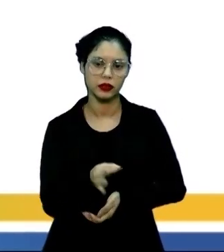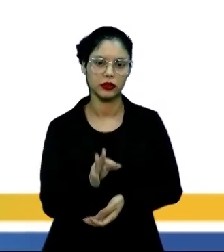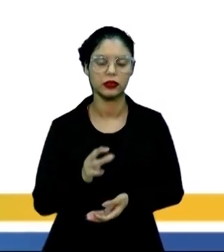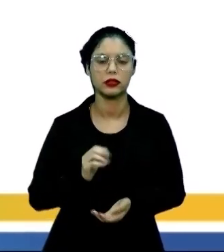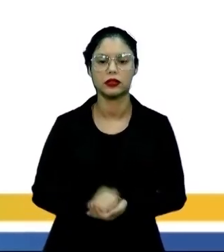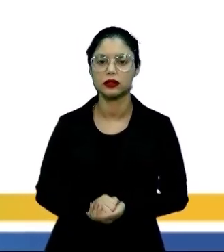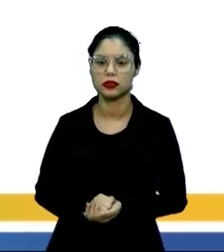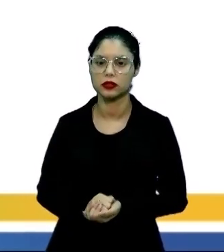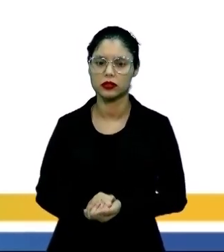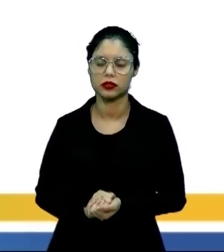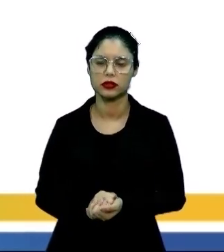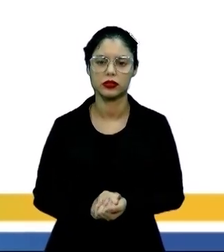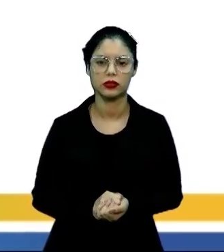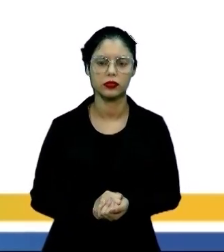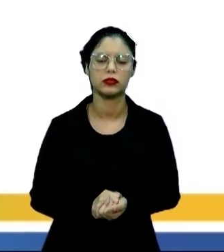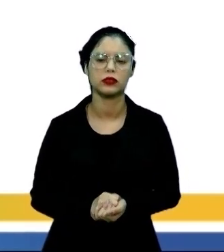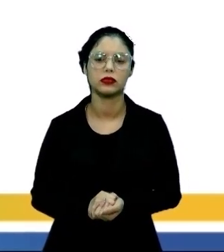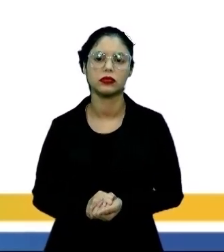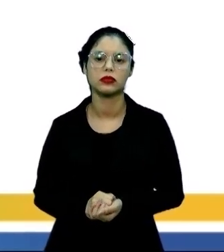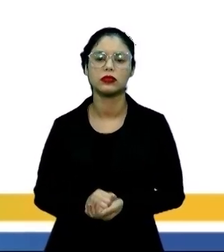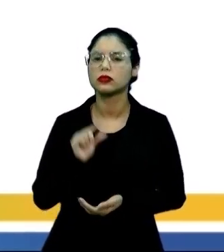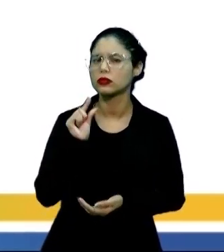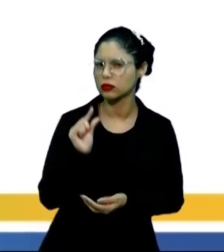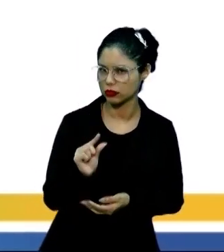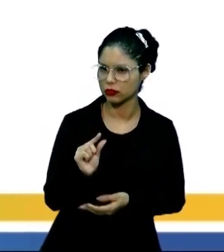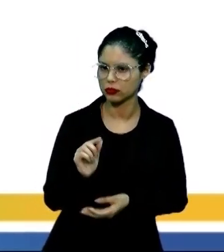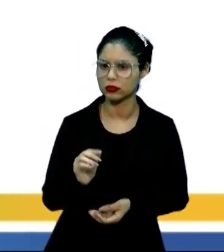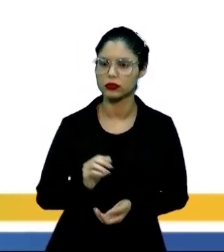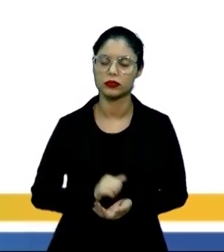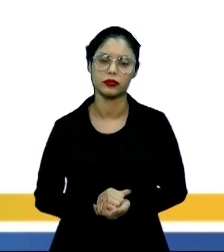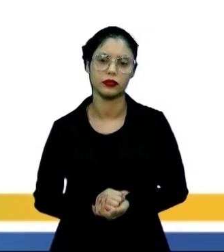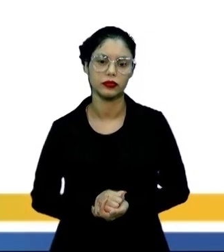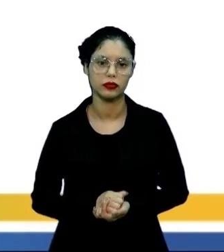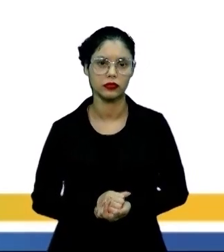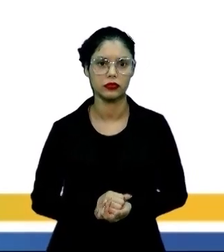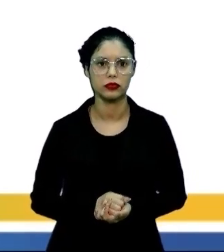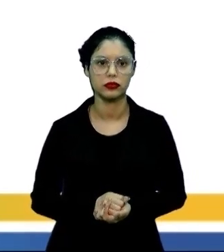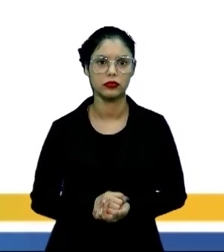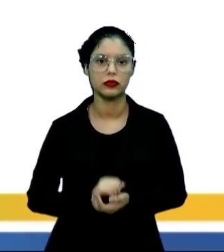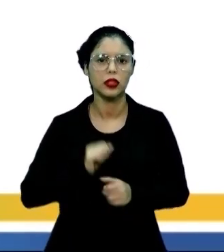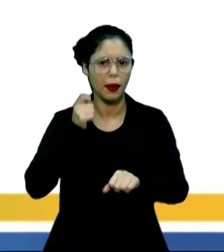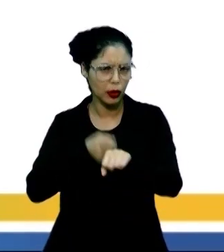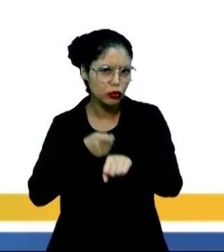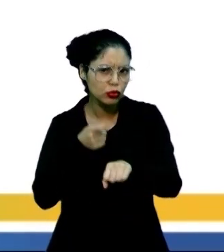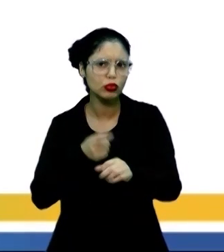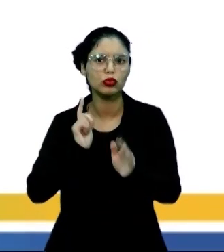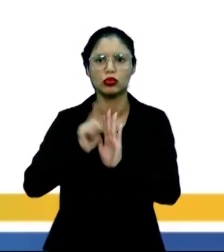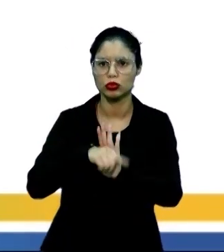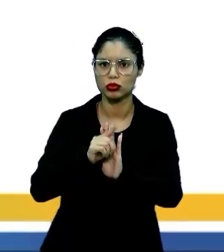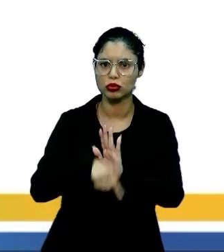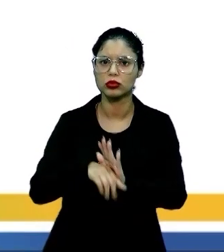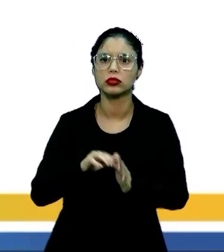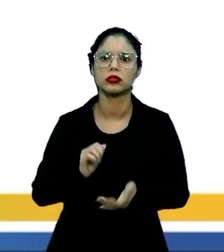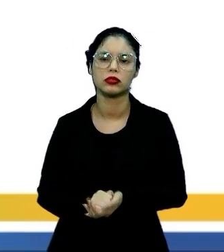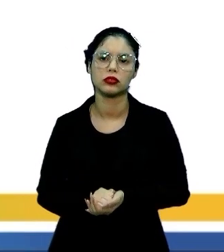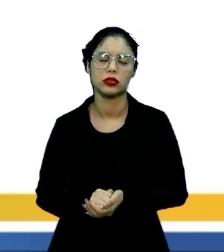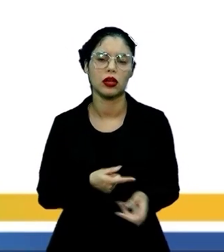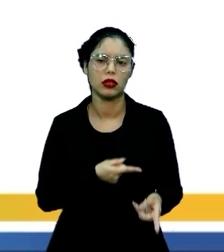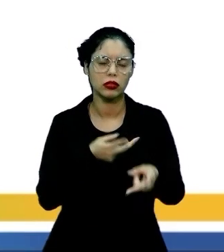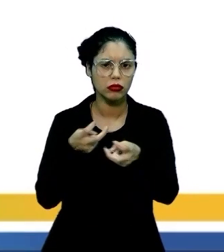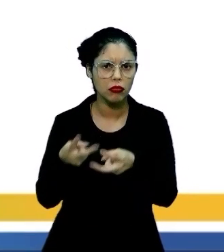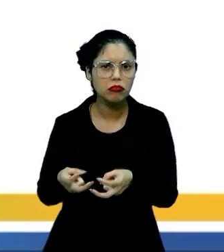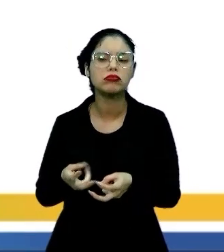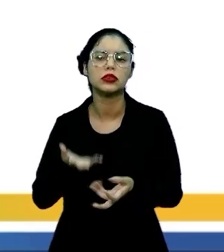habituara-se, de certo modo, ao trato um pouco mais duro que esse gênero de